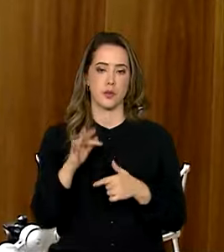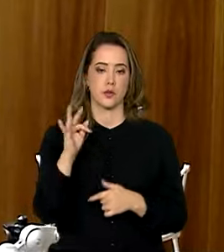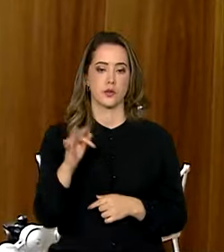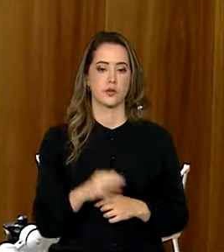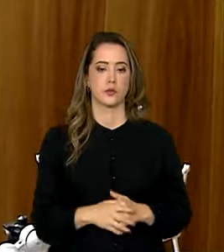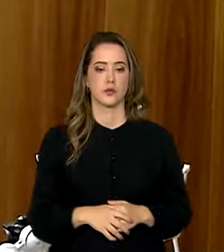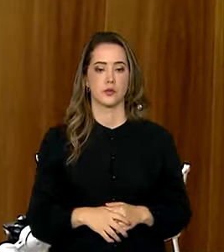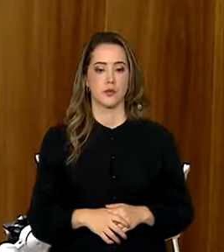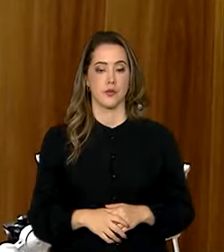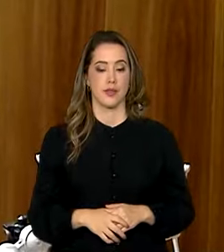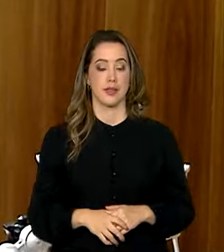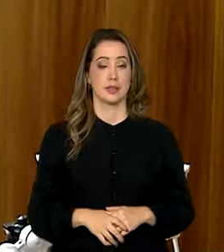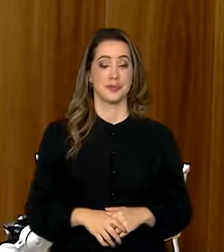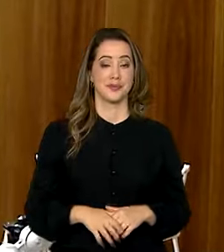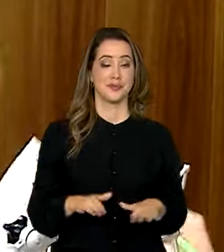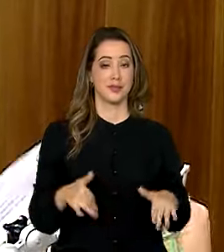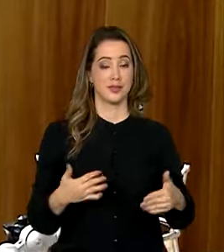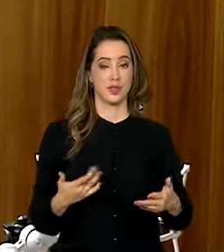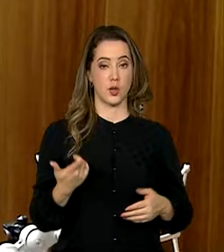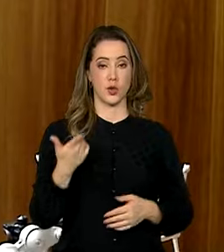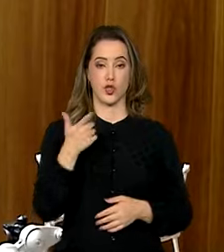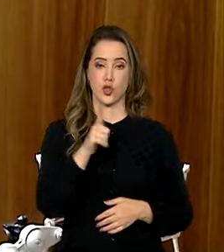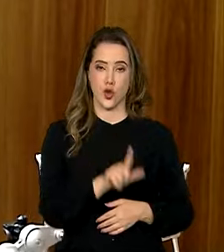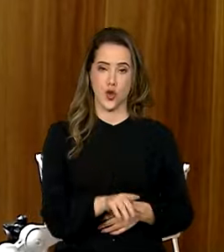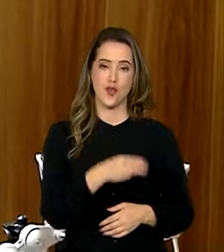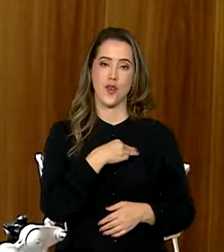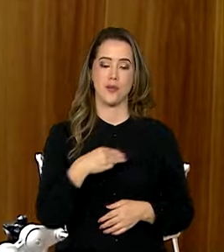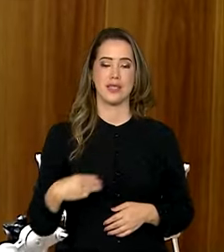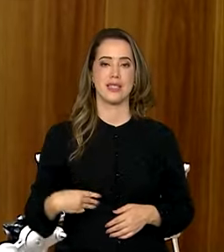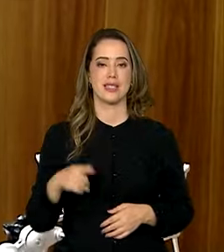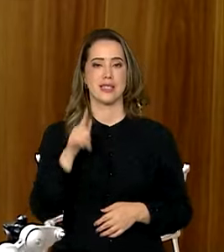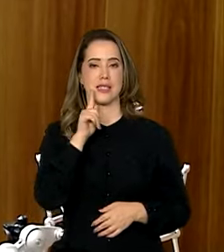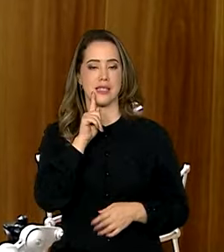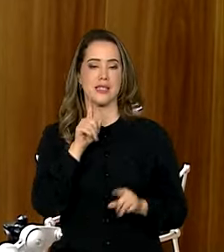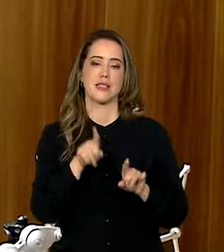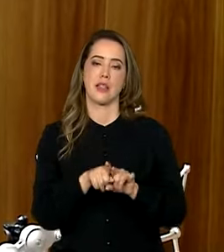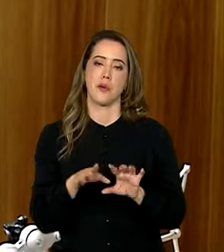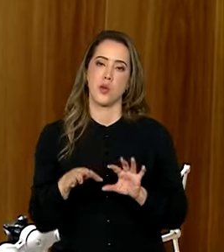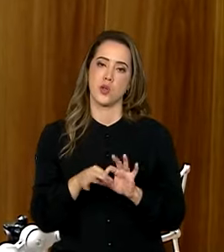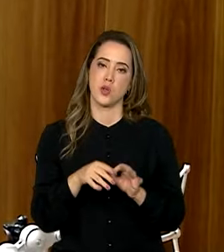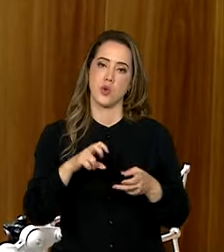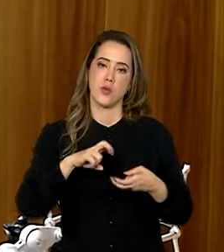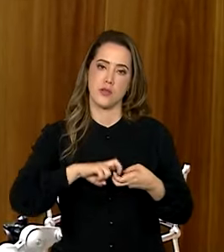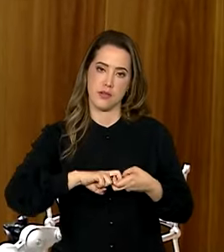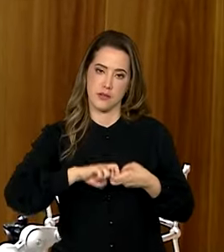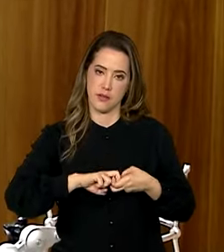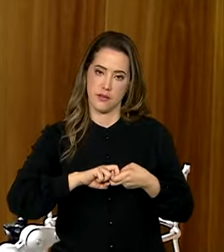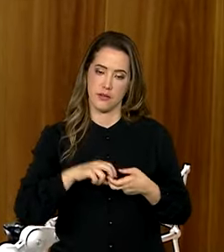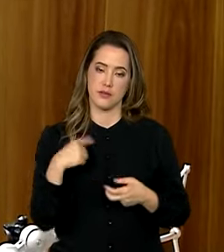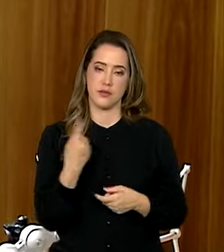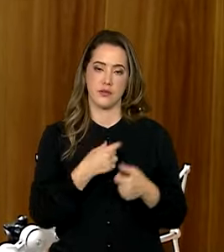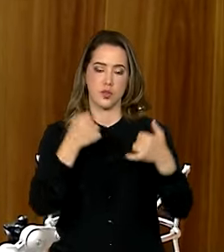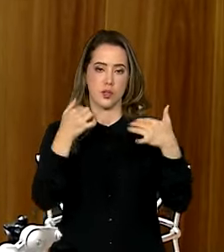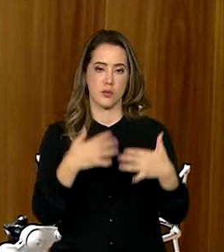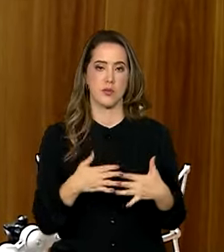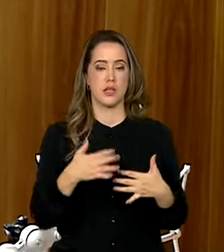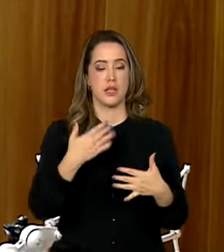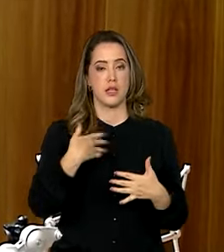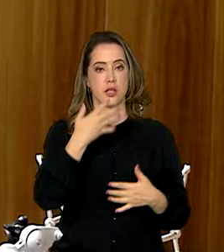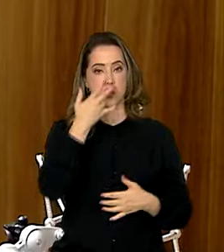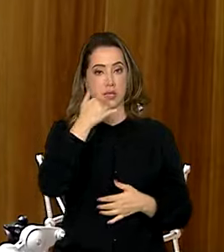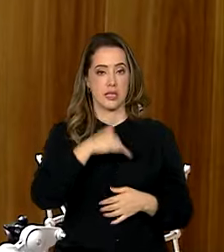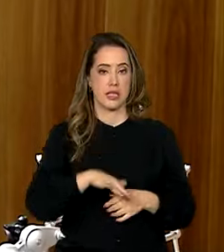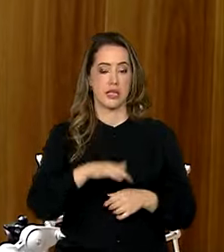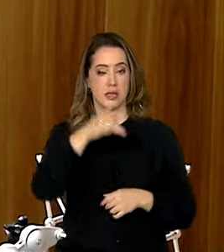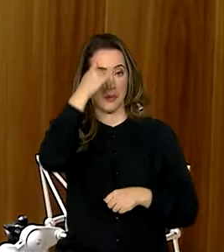mais uma vez com a ministra Nízia, Ministério dos Direitos Humanos e também com a Unicef. Quando a gente fala de uma infância antirracista, a gente está falando, por exemplo,